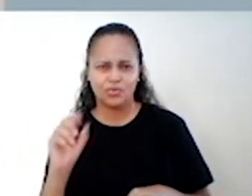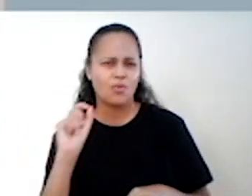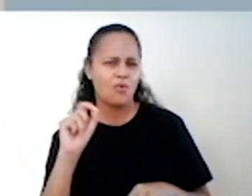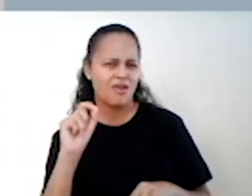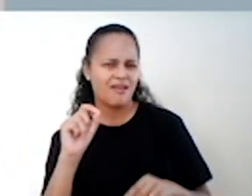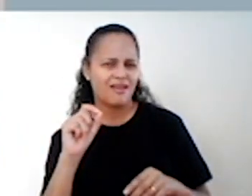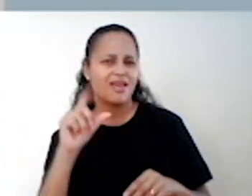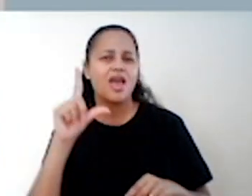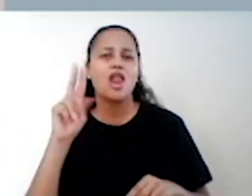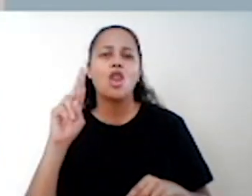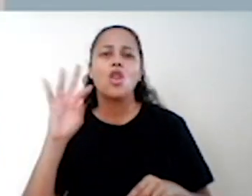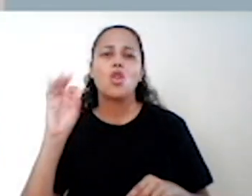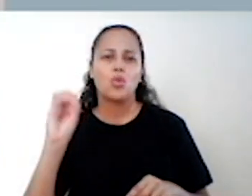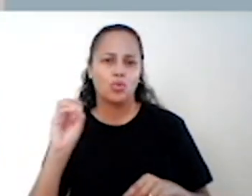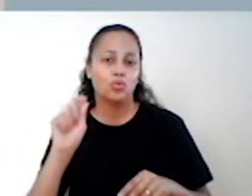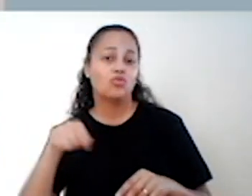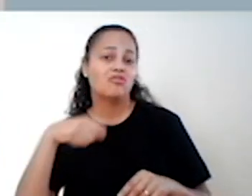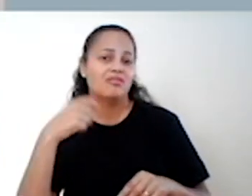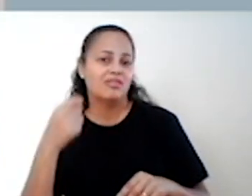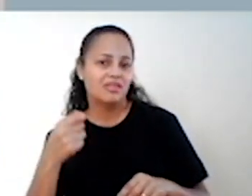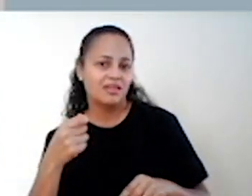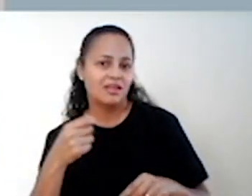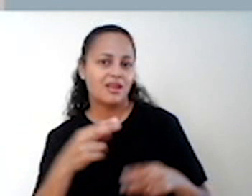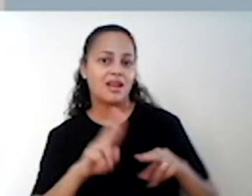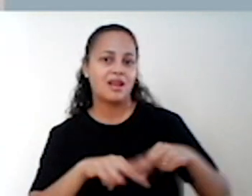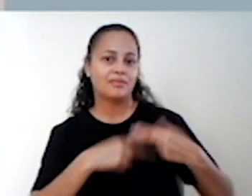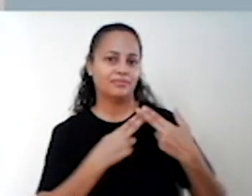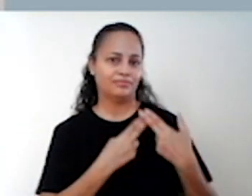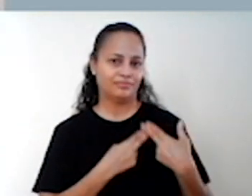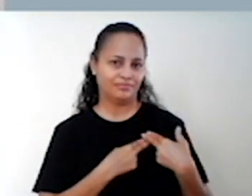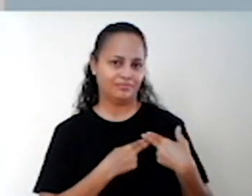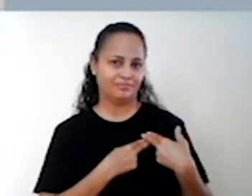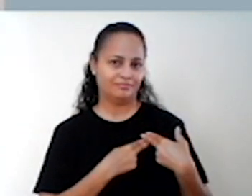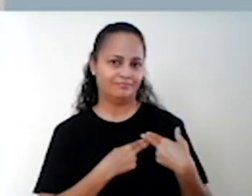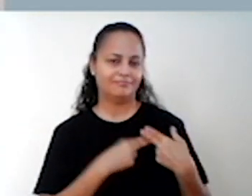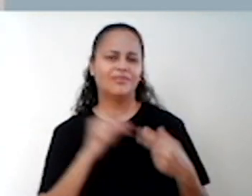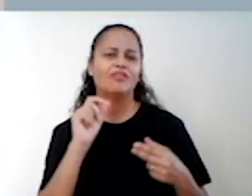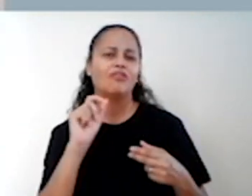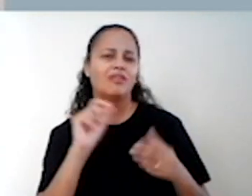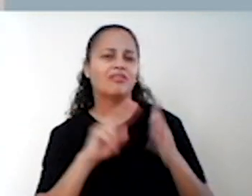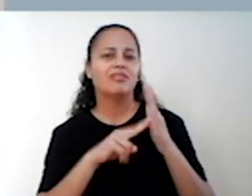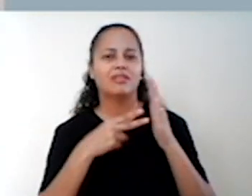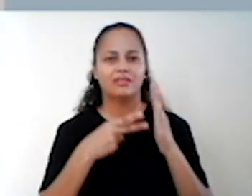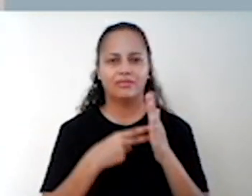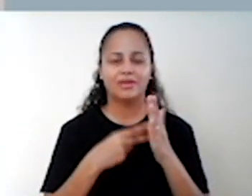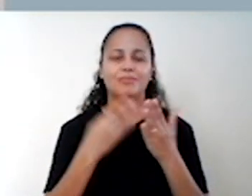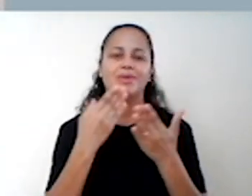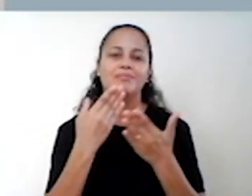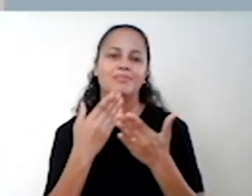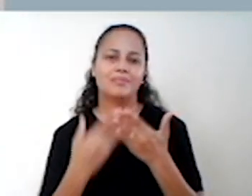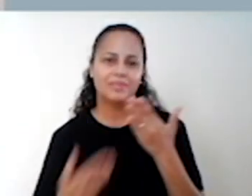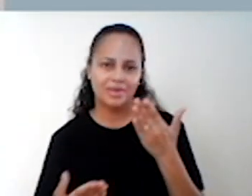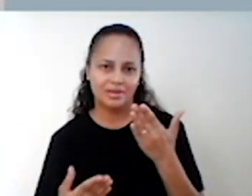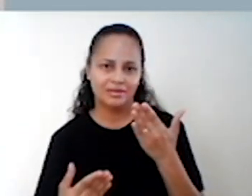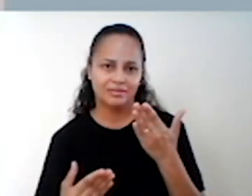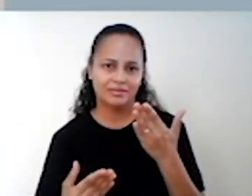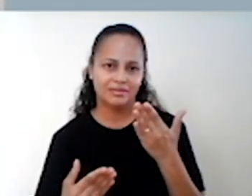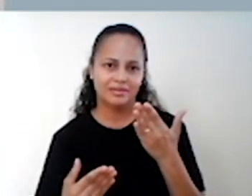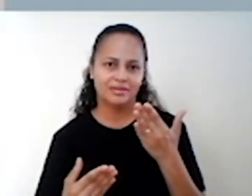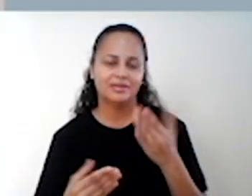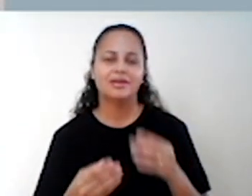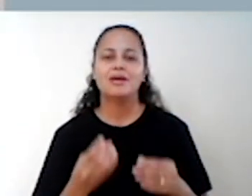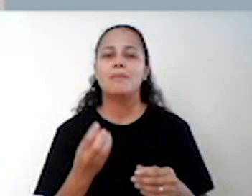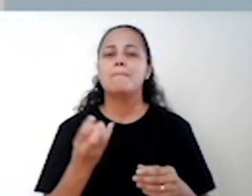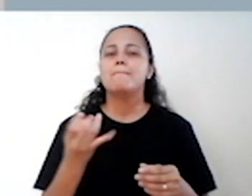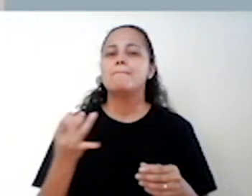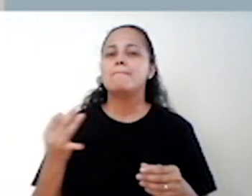O que é o luto então? O luto é um conjunto de sentimentos e reações ligadas a uma perda significativa. Segundo